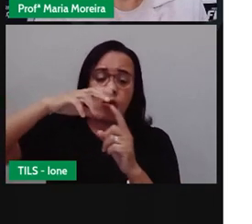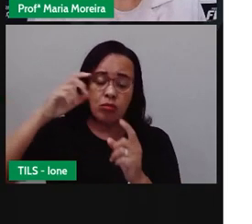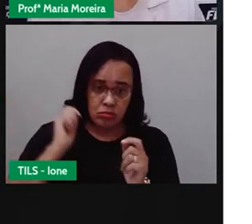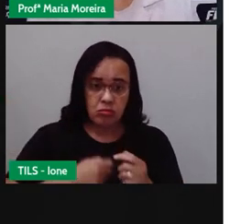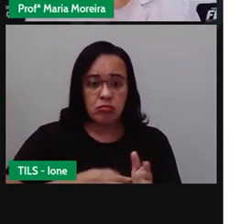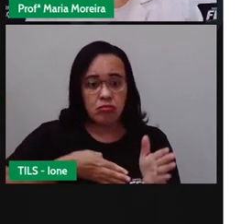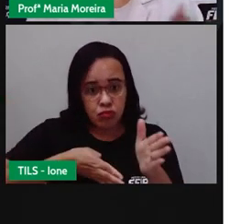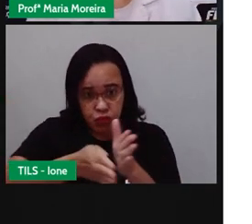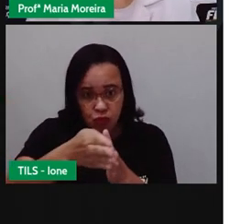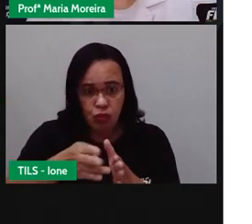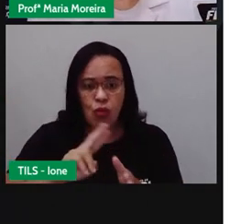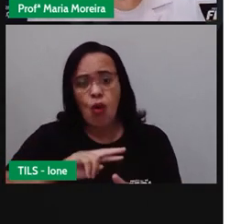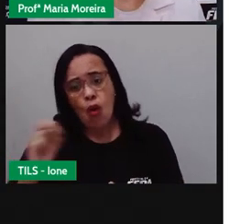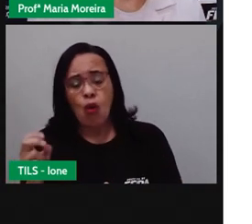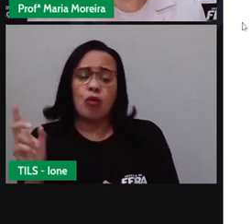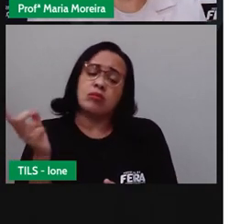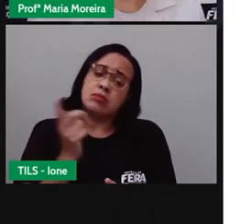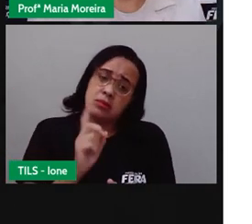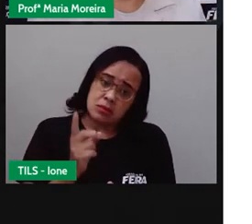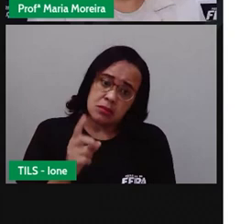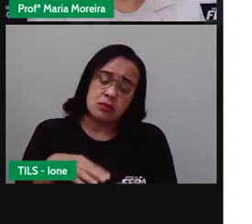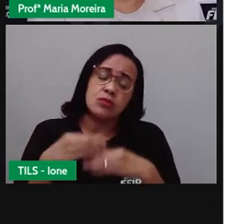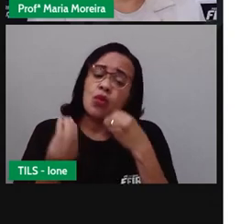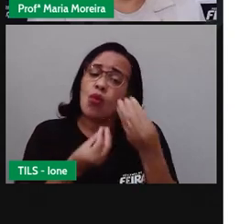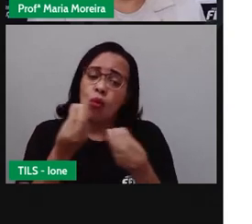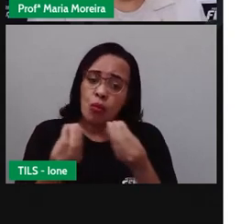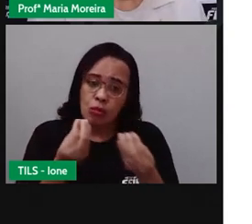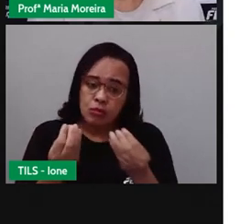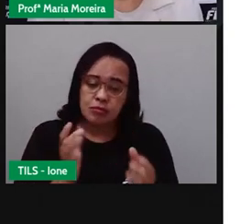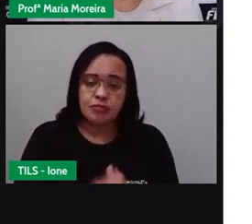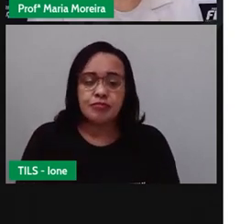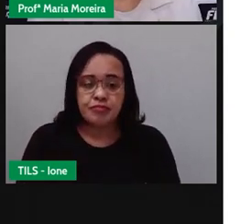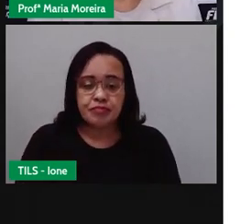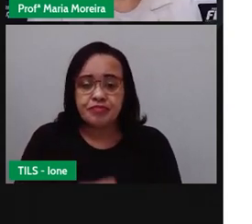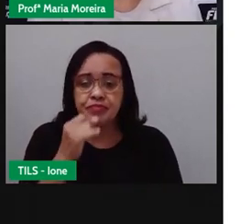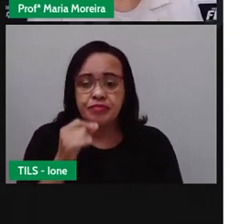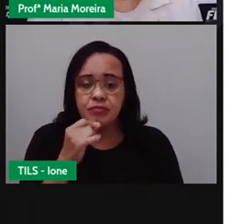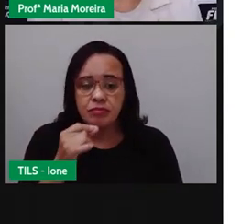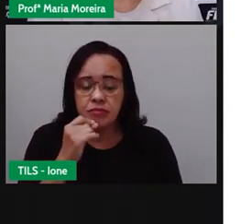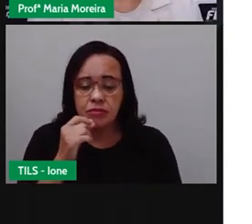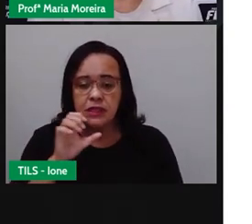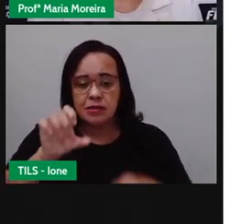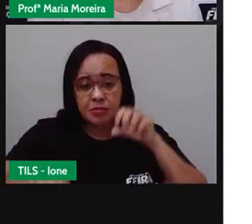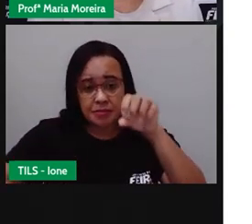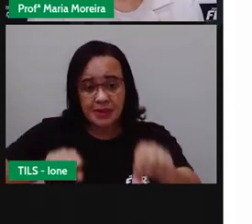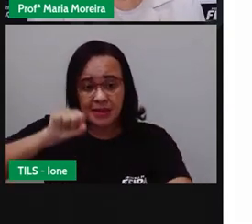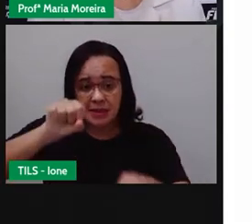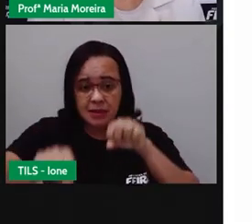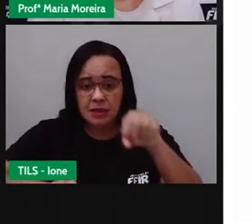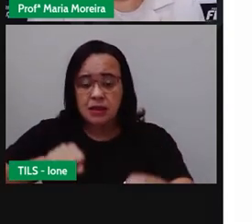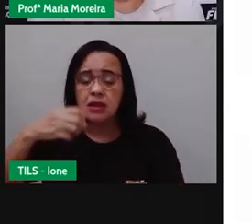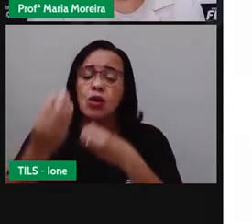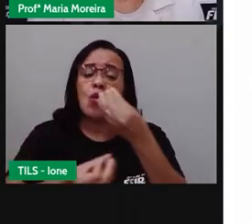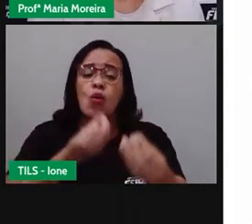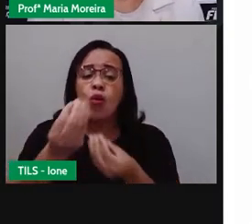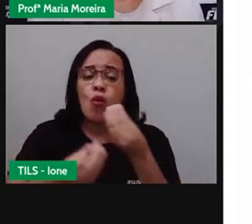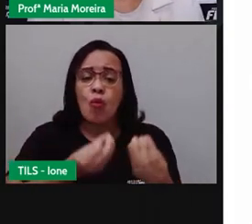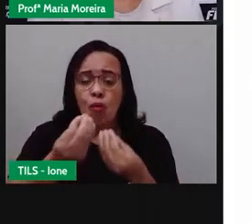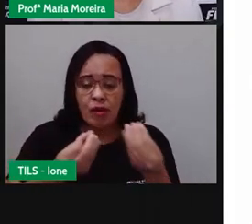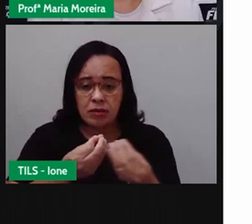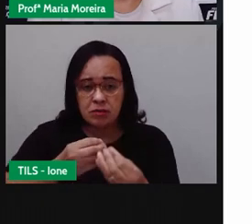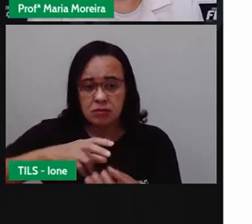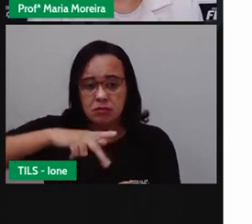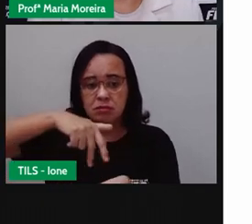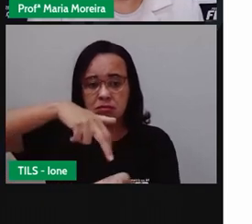Bom, ir de um local a outro de bicicleta, por exemplo, né? Pode ser mais ágil do que de carro. Pela